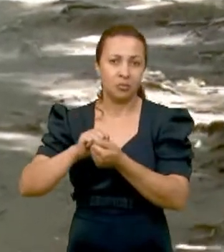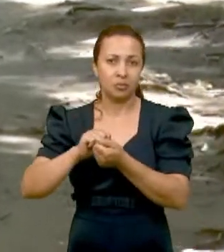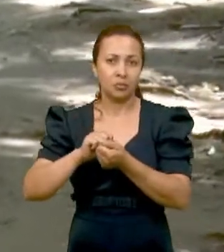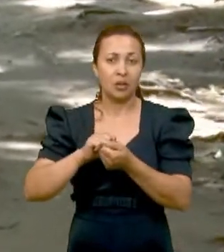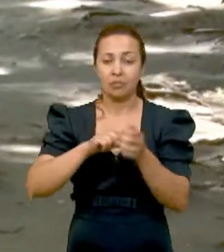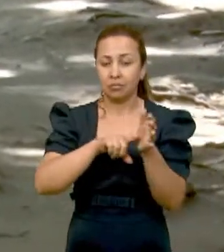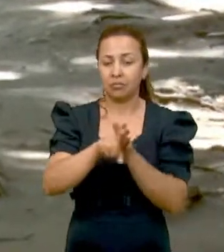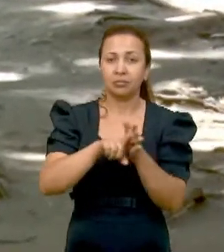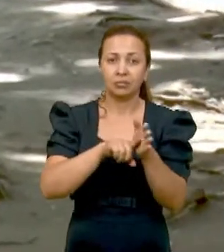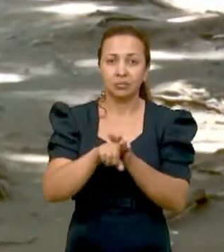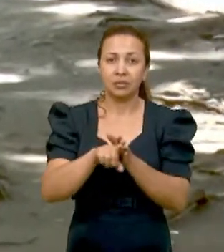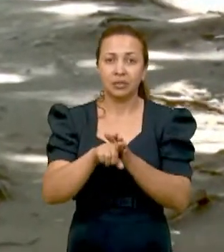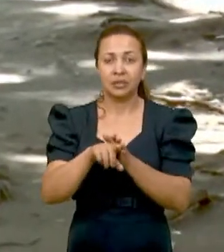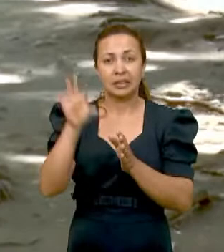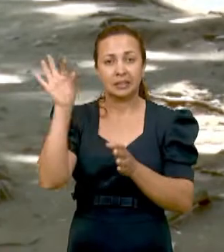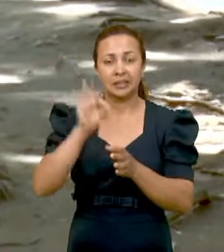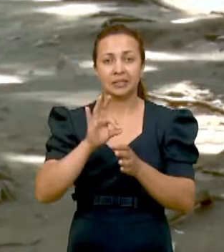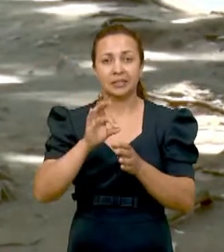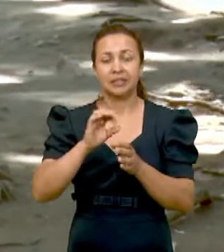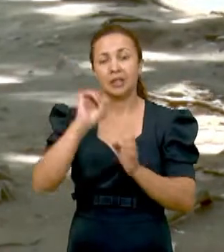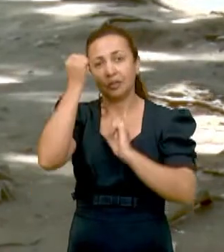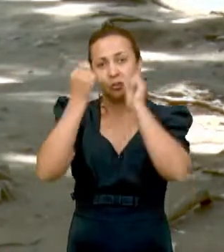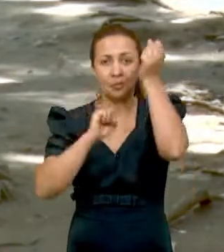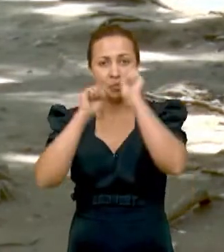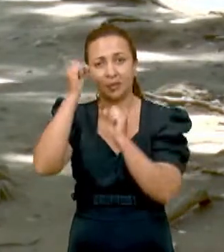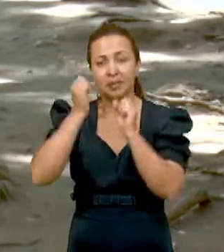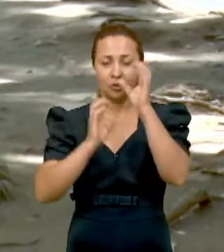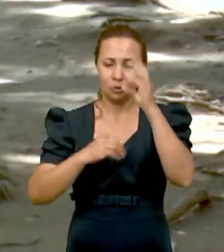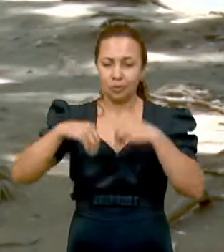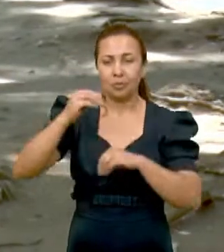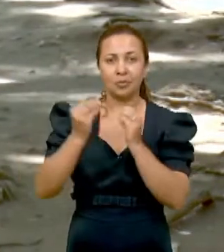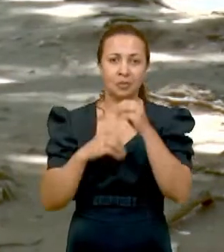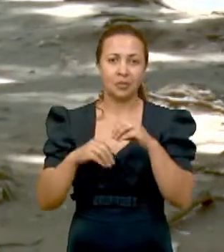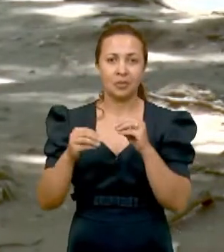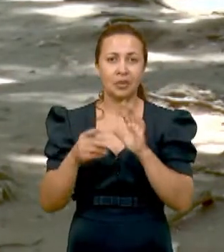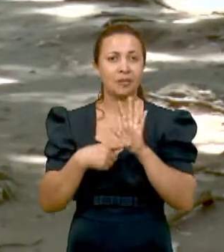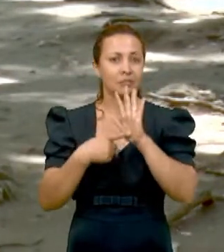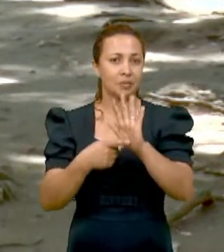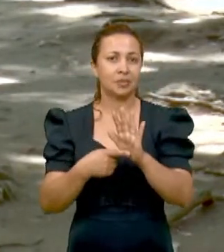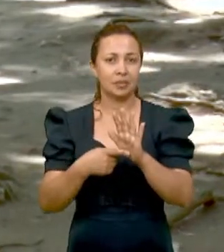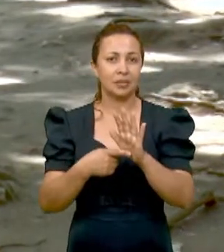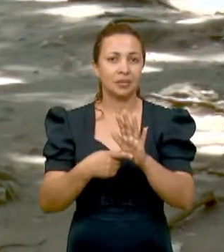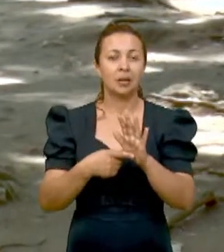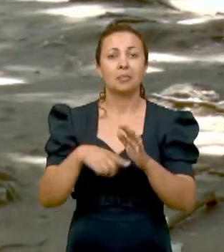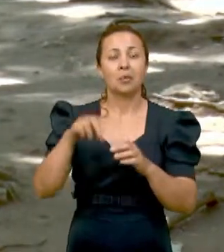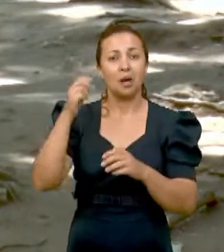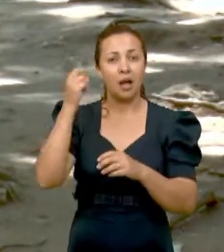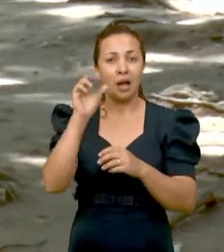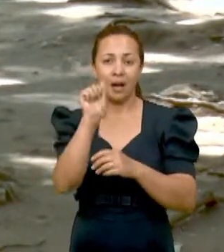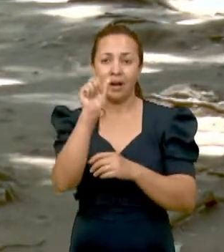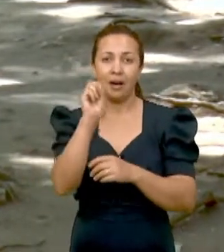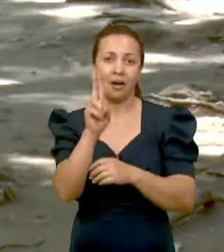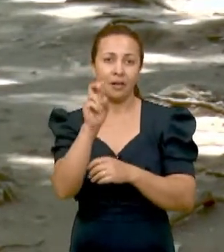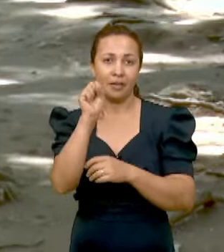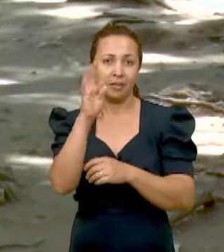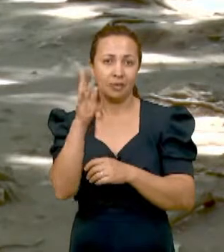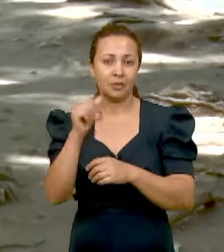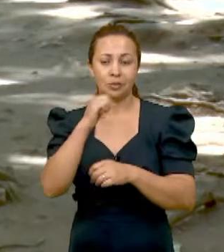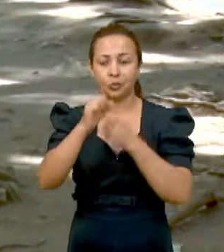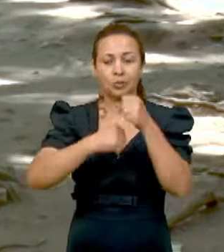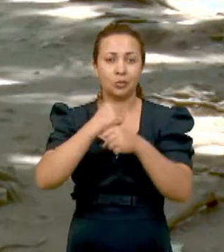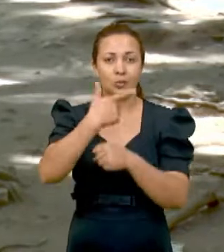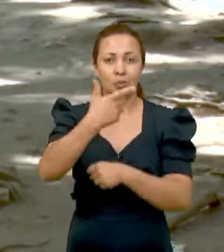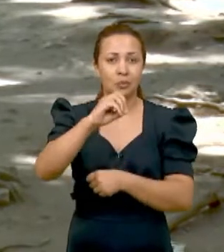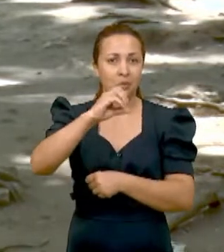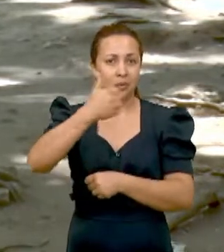Índice de Fabricantes de Resíduos de Plásticos, publicada por uma fundação australiana em 2019. Preocupados com os